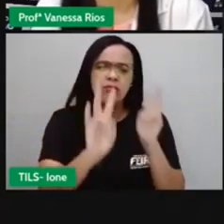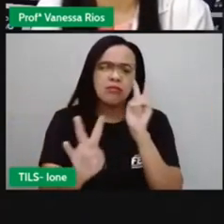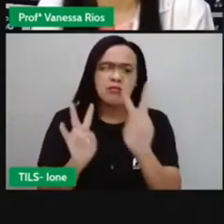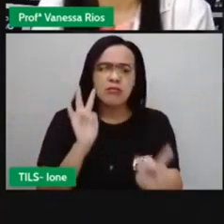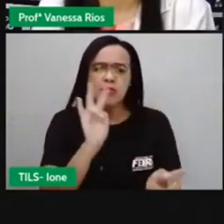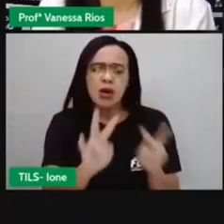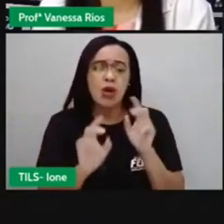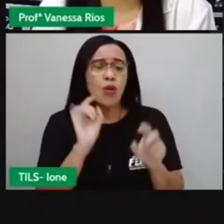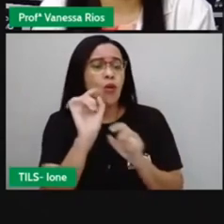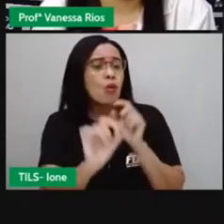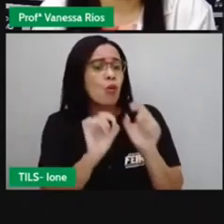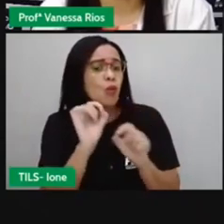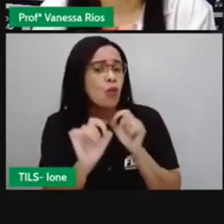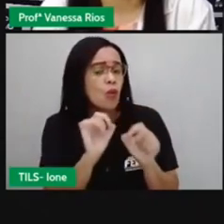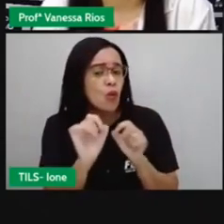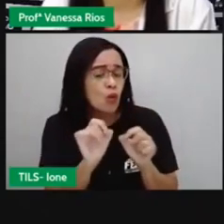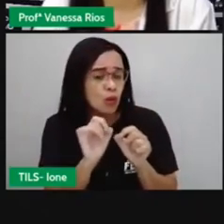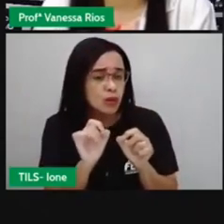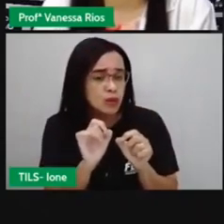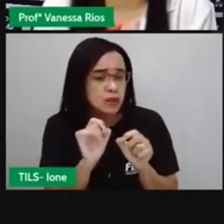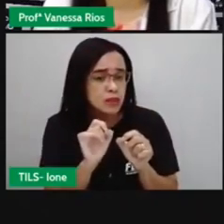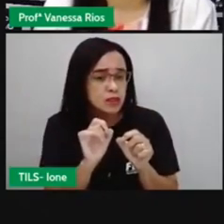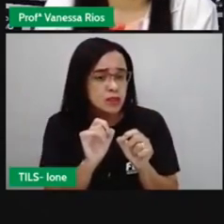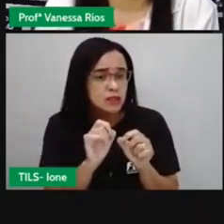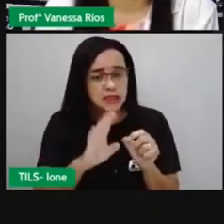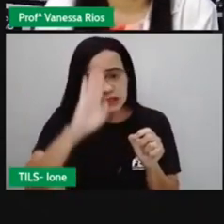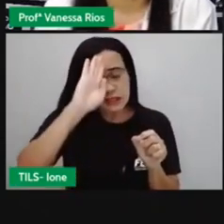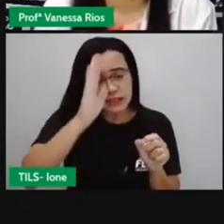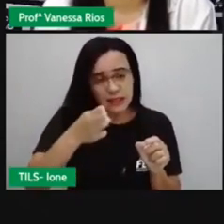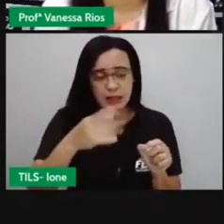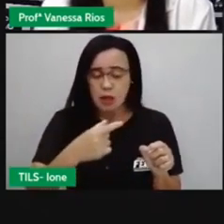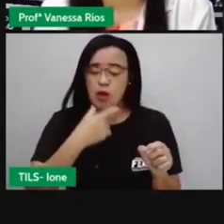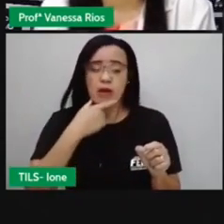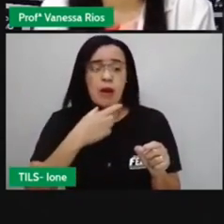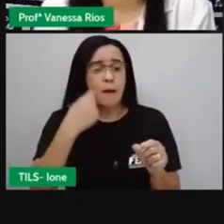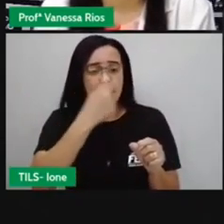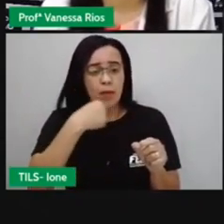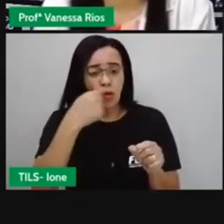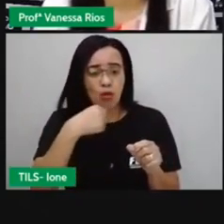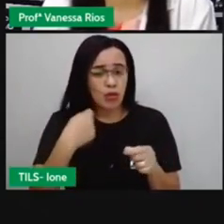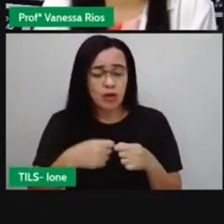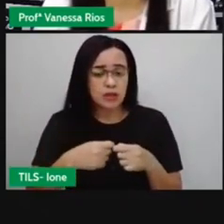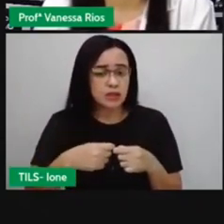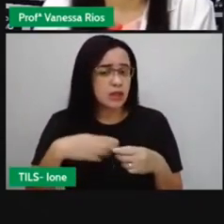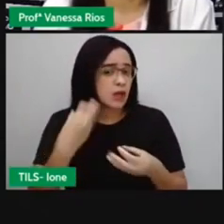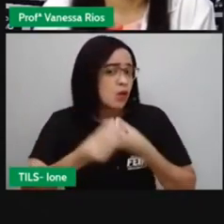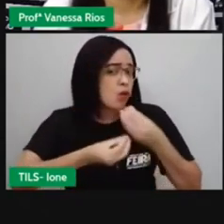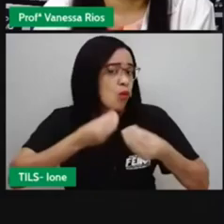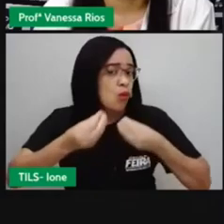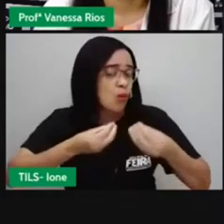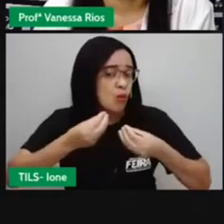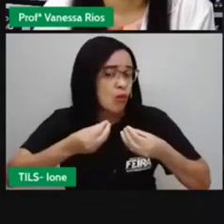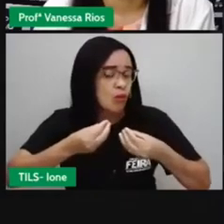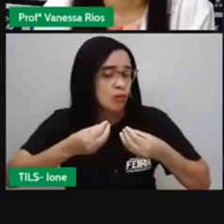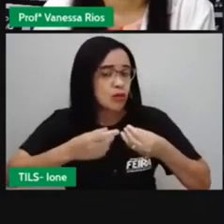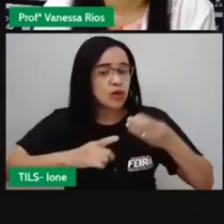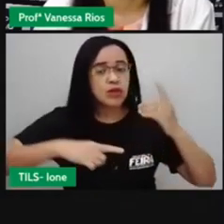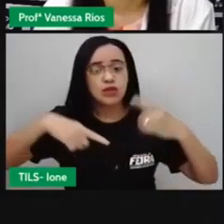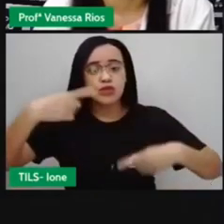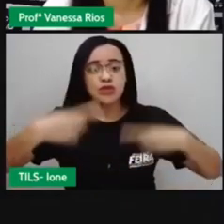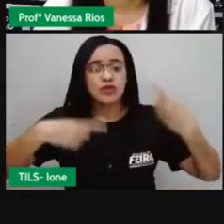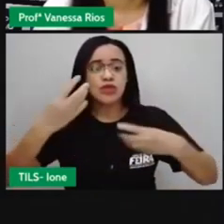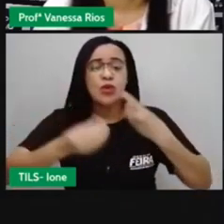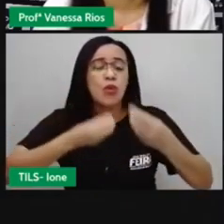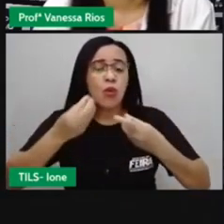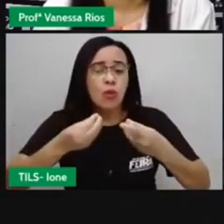elas não saem, né? Direcionadas aí da boca. Então, é um diálogo que está saindo de onde? Observem aí a